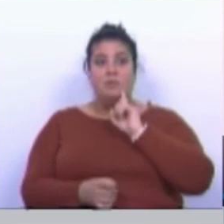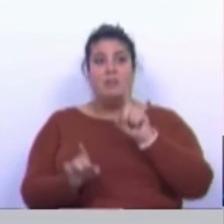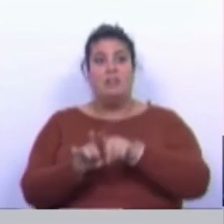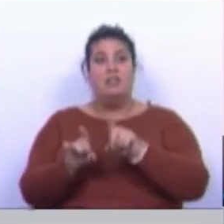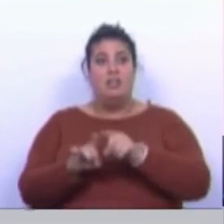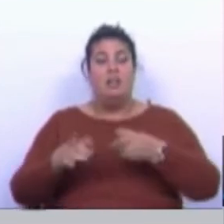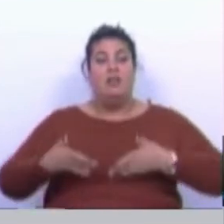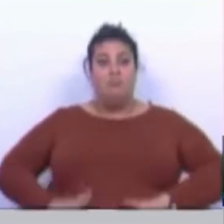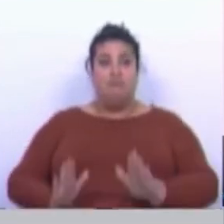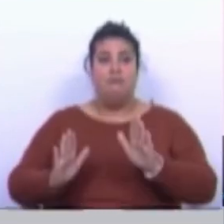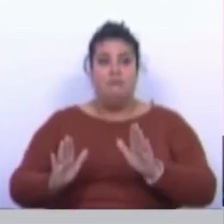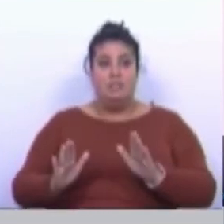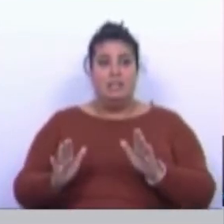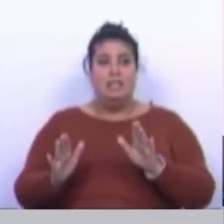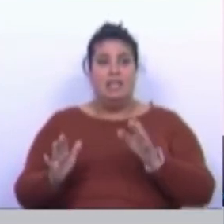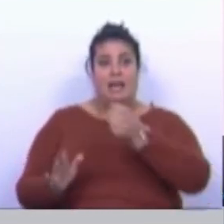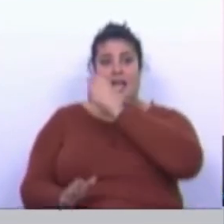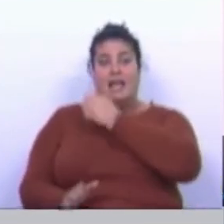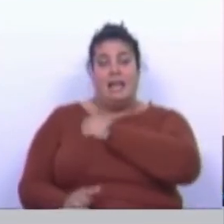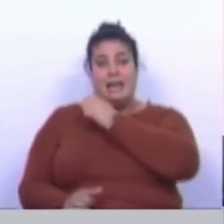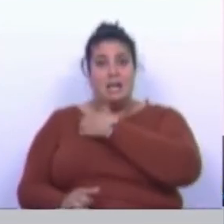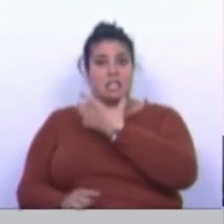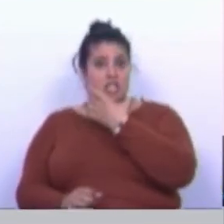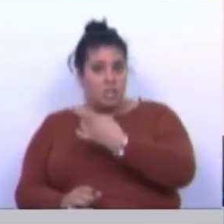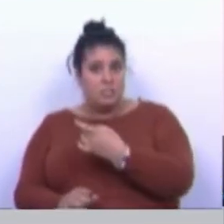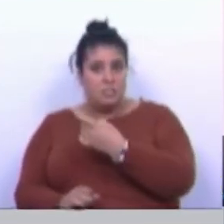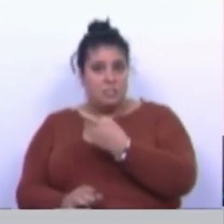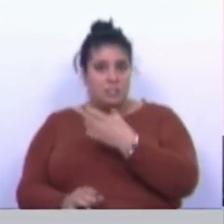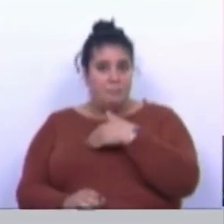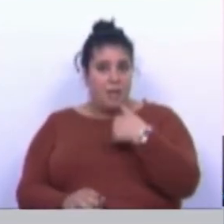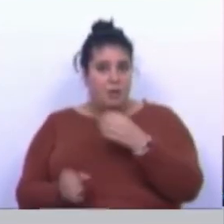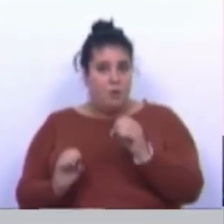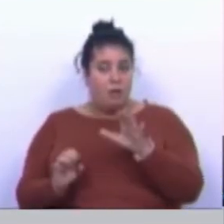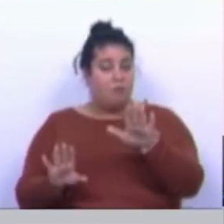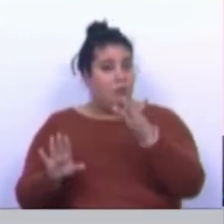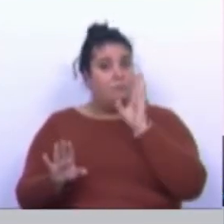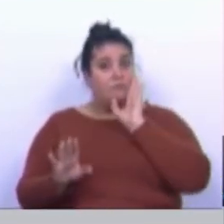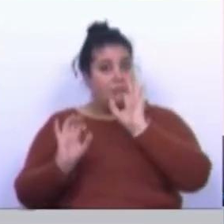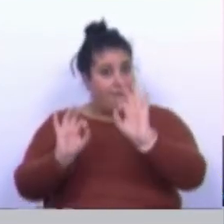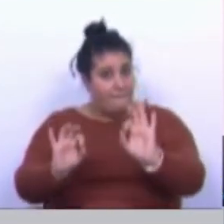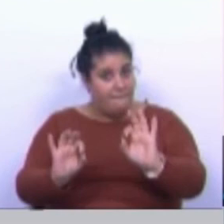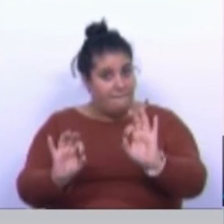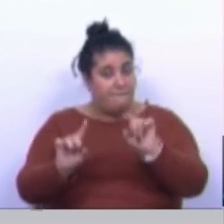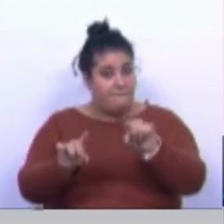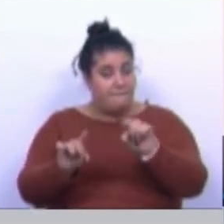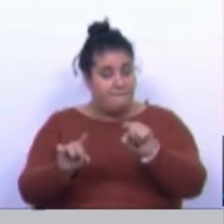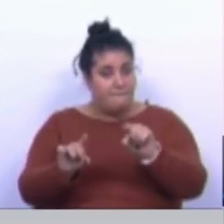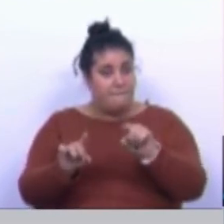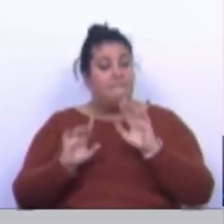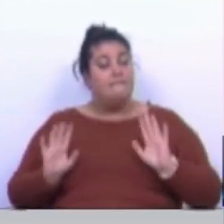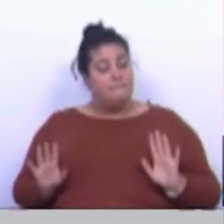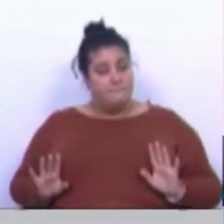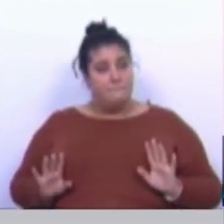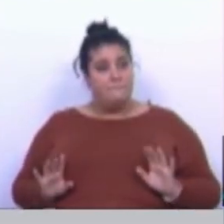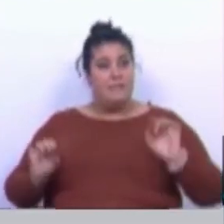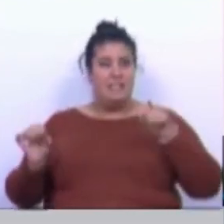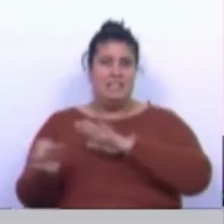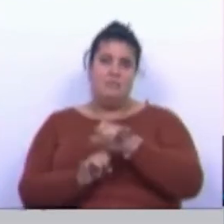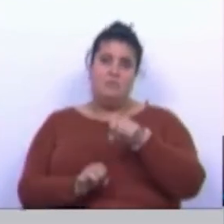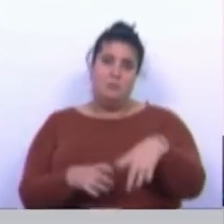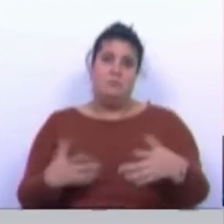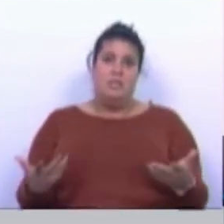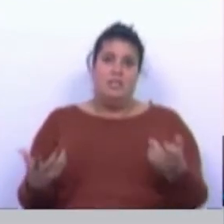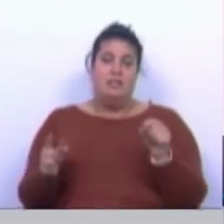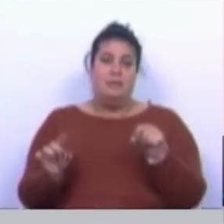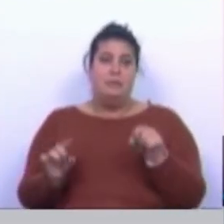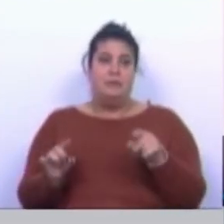parir sem assistência médica em casa. E, portanto, gostávamos de chamar a atenção para estas questões. Em tempos de pandemia, nestes